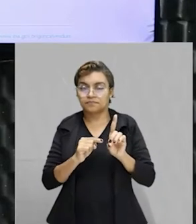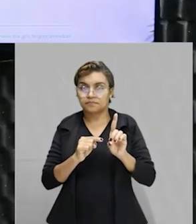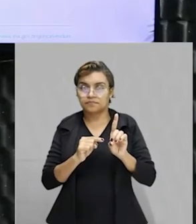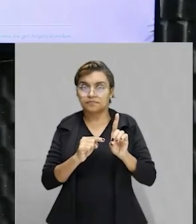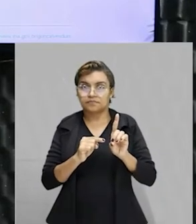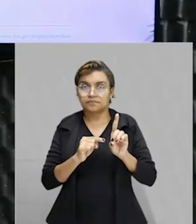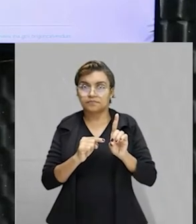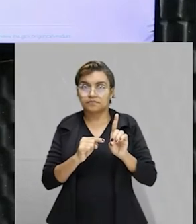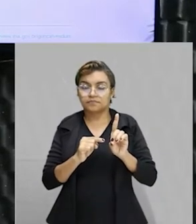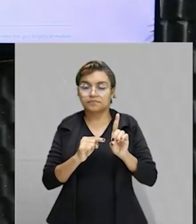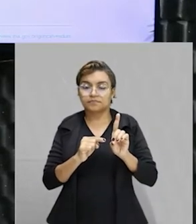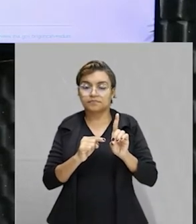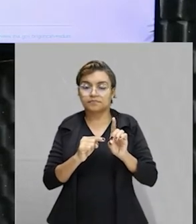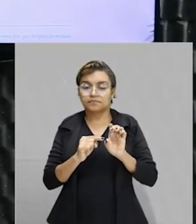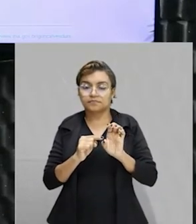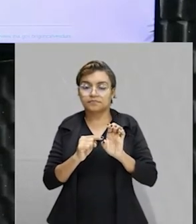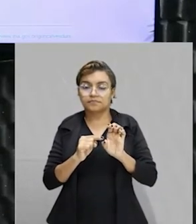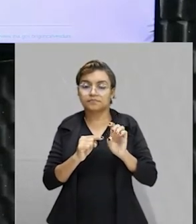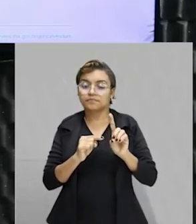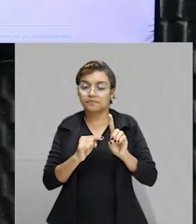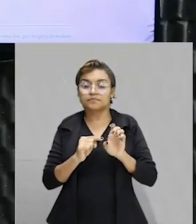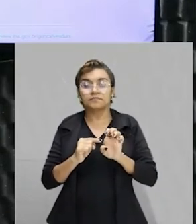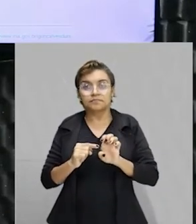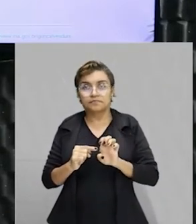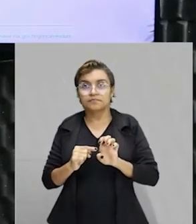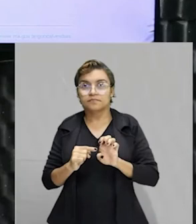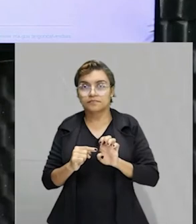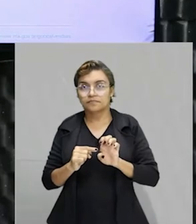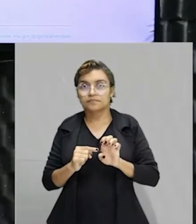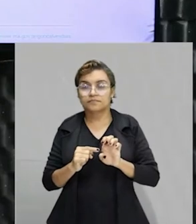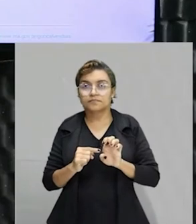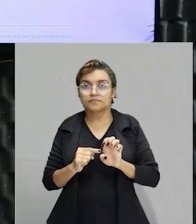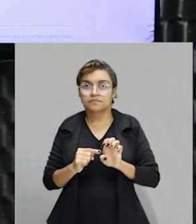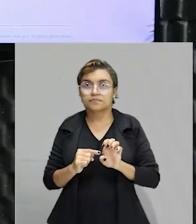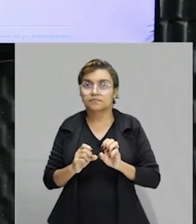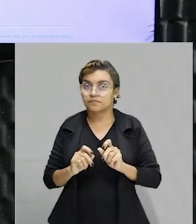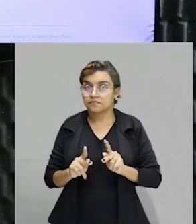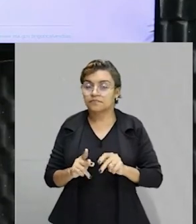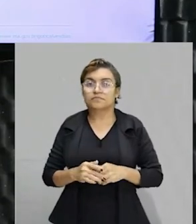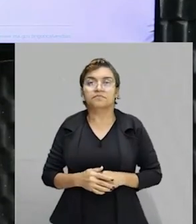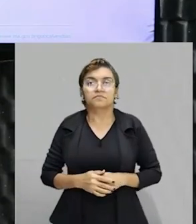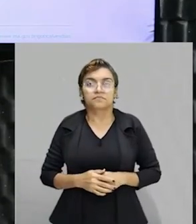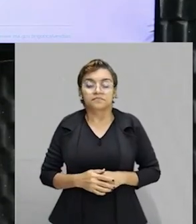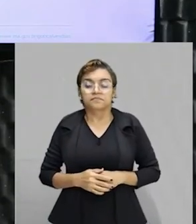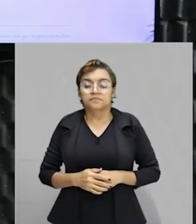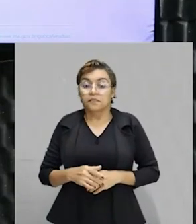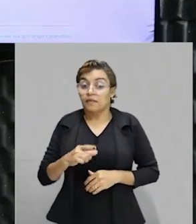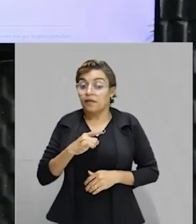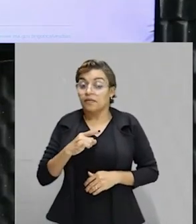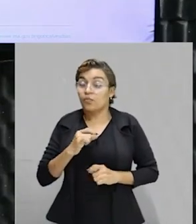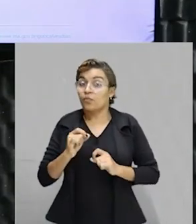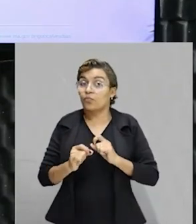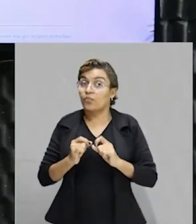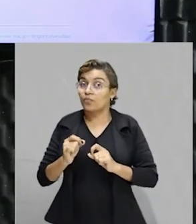Na letra D, onze vírgula trinta e oito. por fim, na letra E, vinte e cinco. Gente, aqui a gente